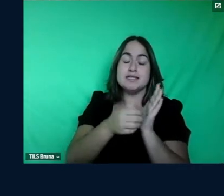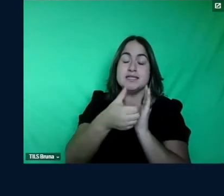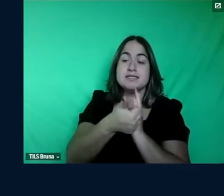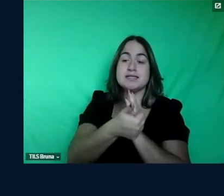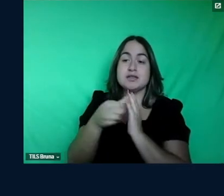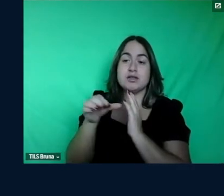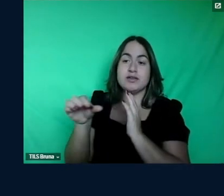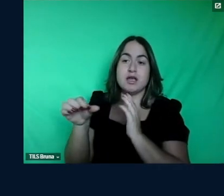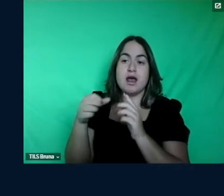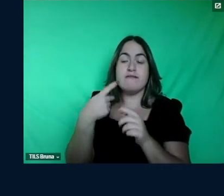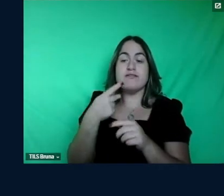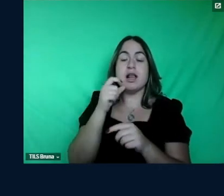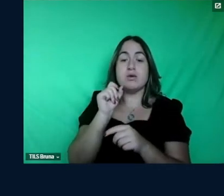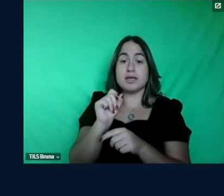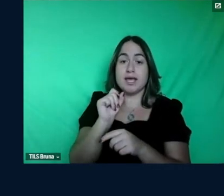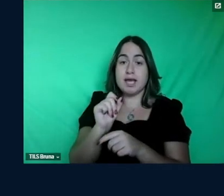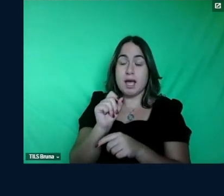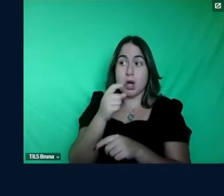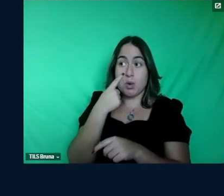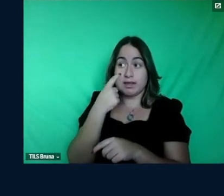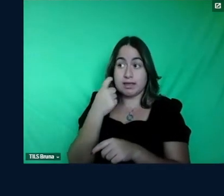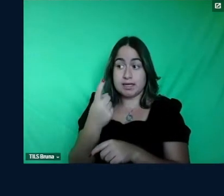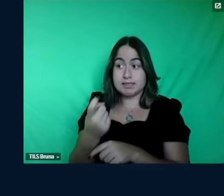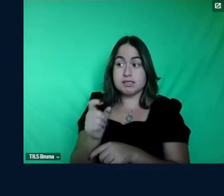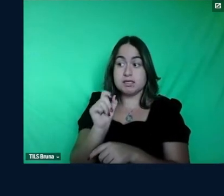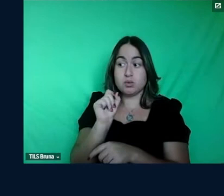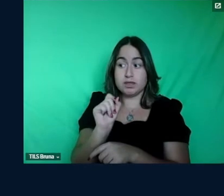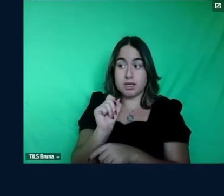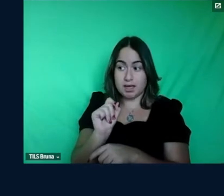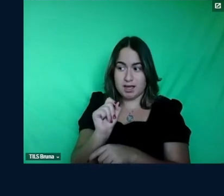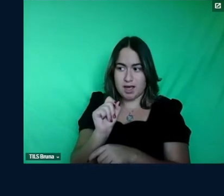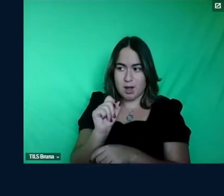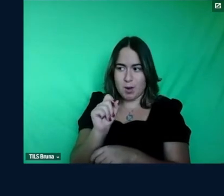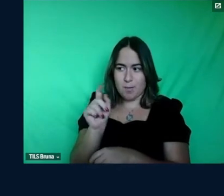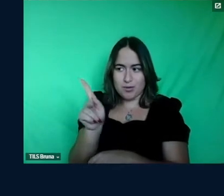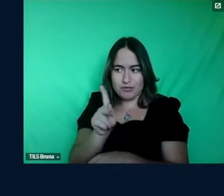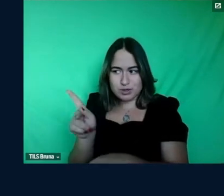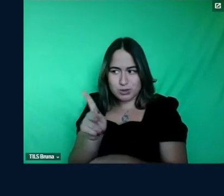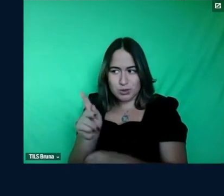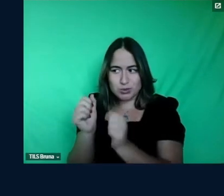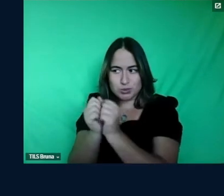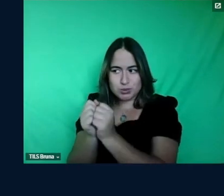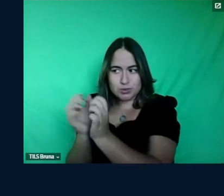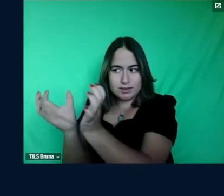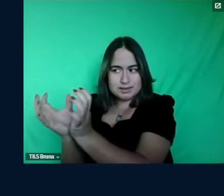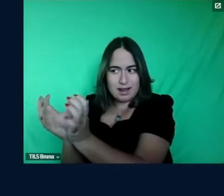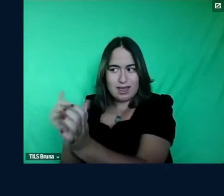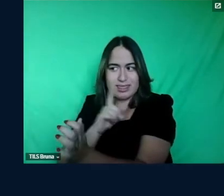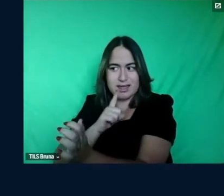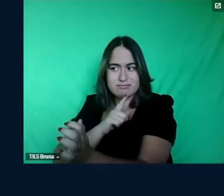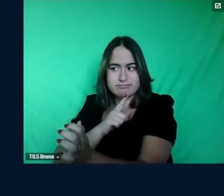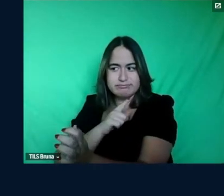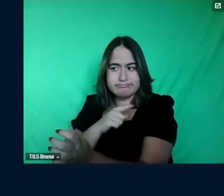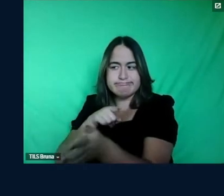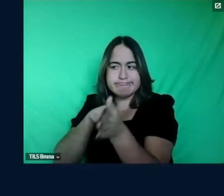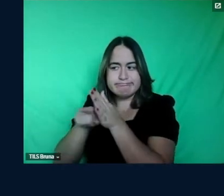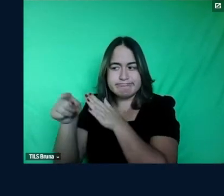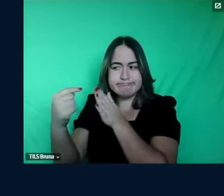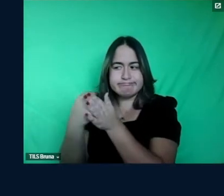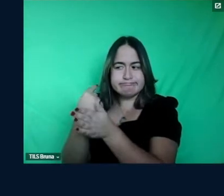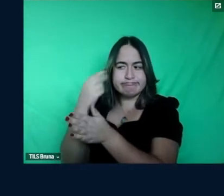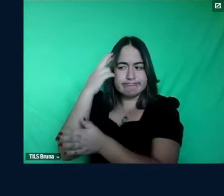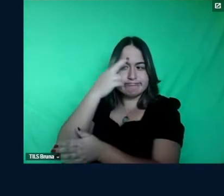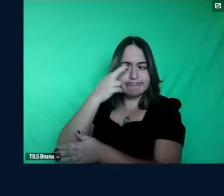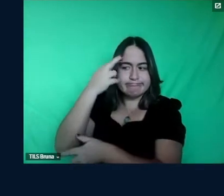o que interessa é esse engajamento do professor com a turma essa chave para ele então esse